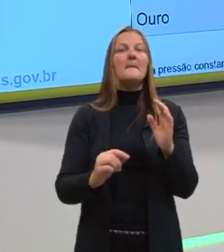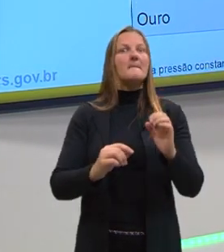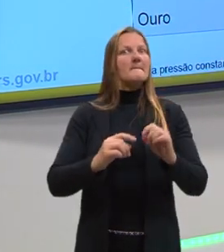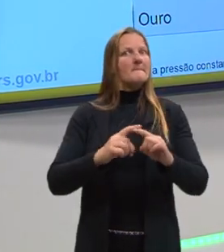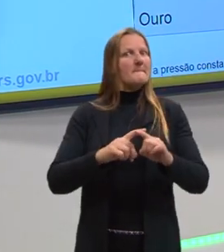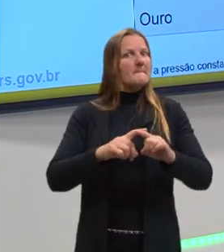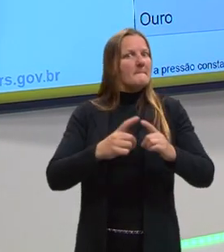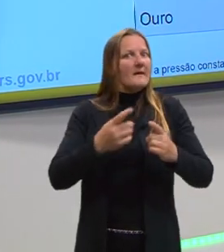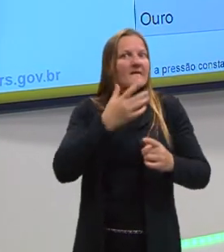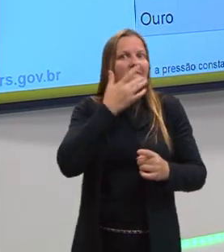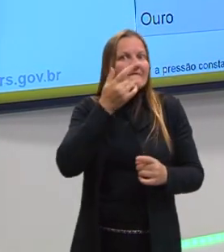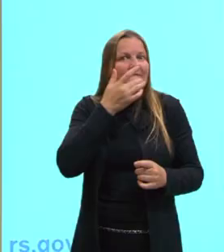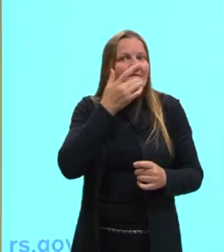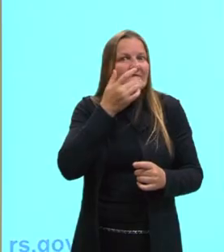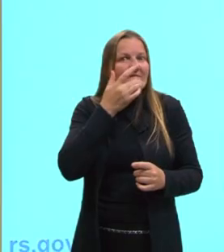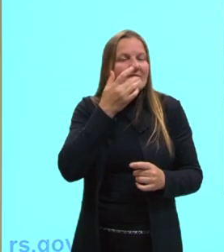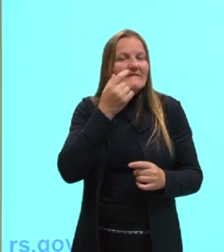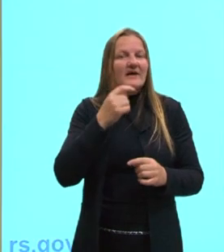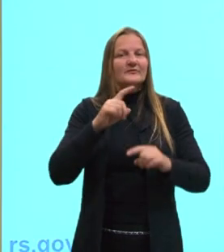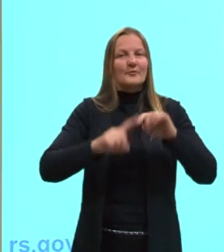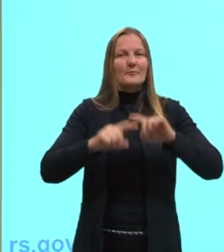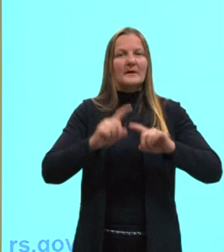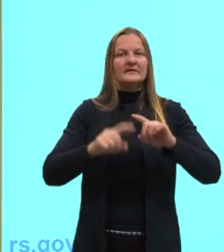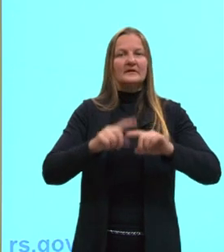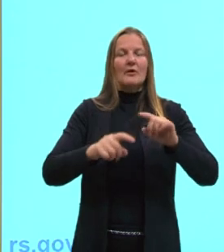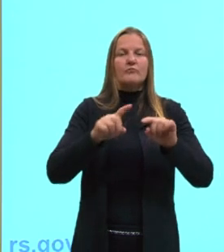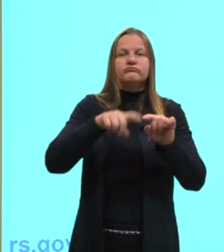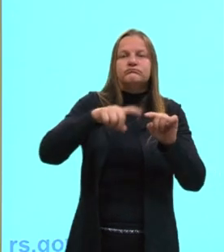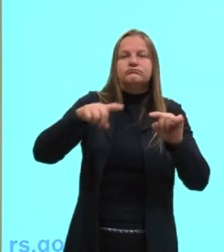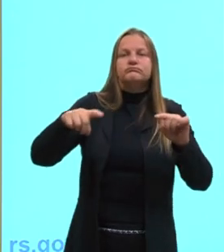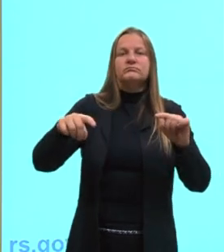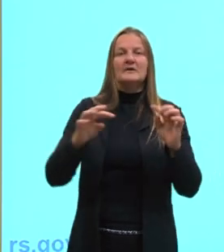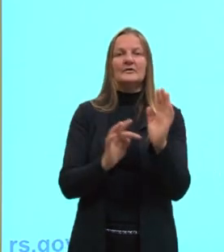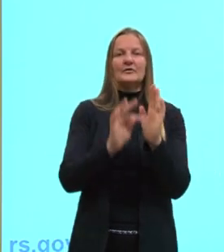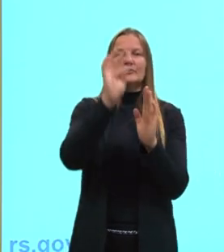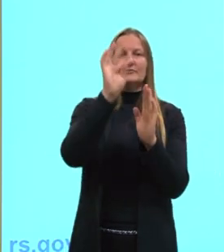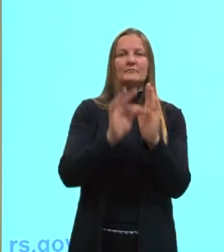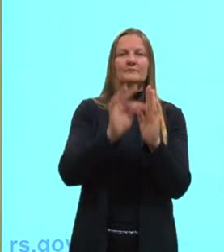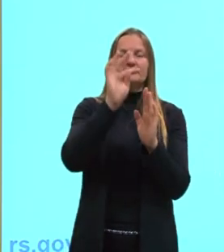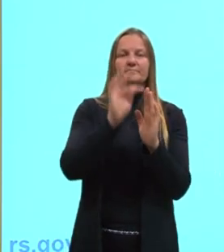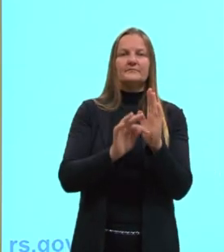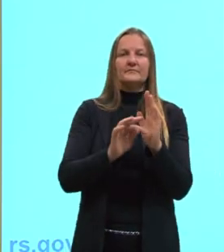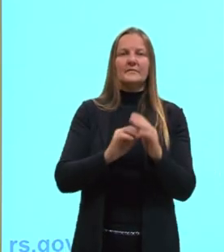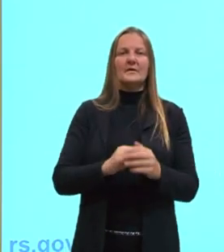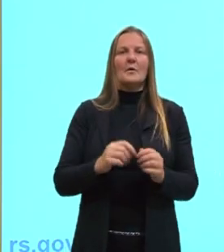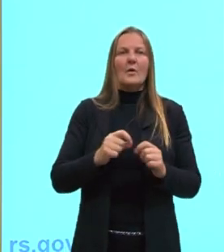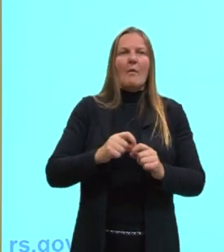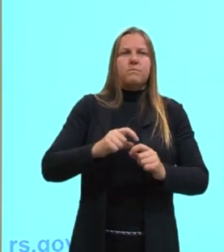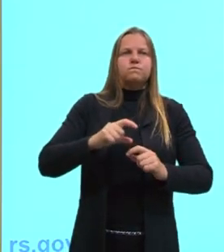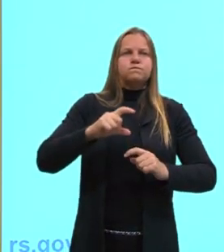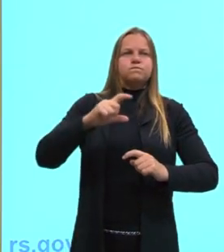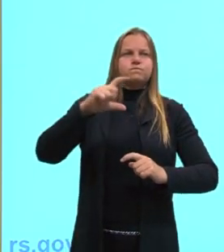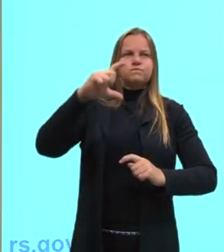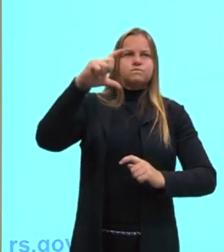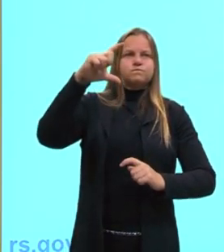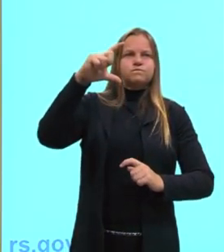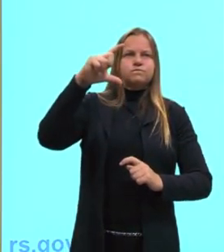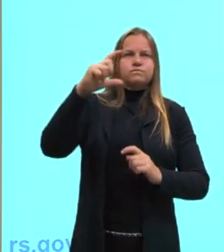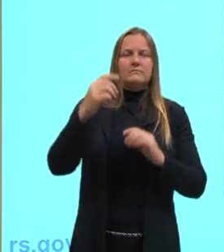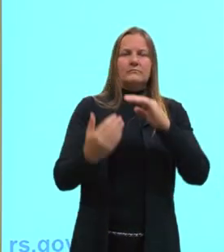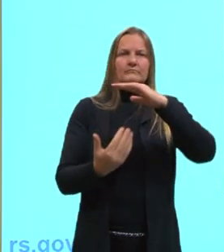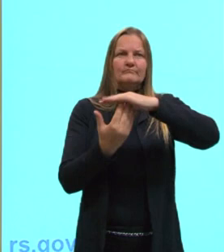fácil vai ser, né, desse material sofrer uma variação de temperatura. Agora, quanto maior o calor